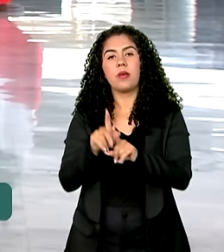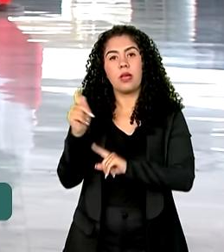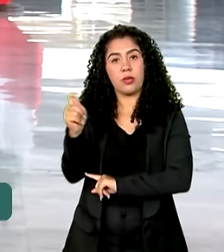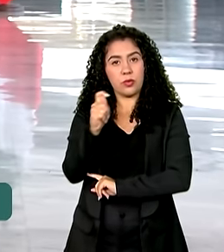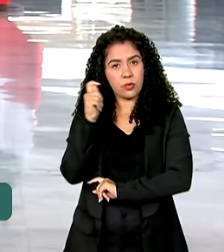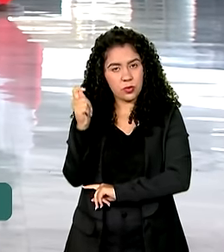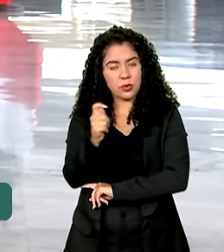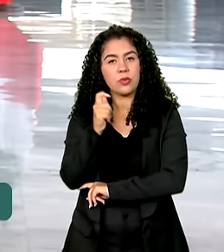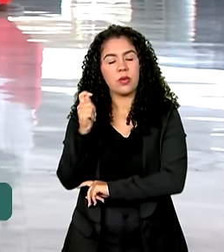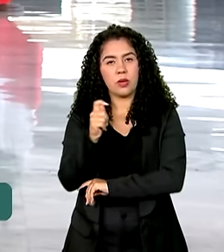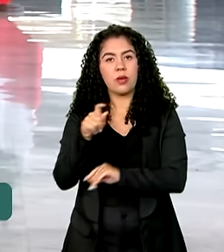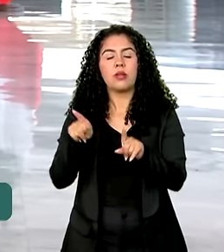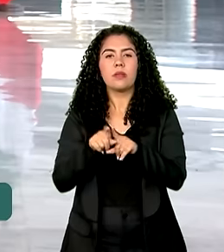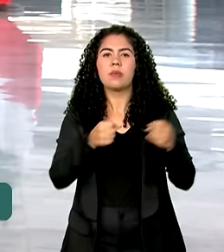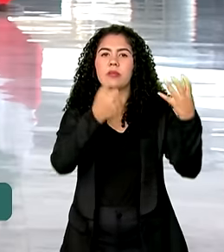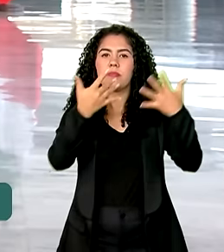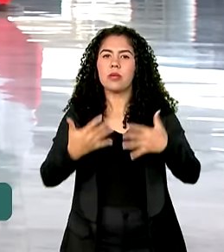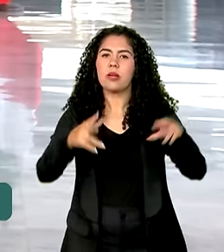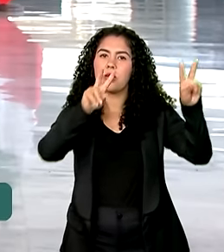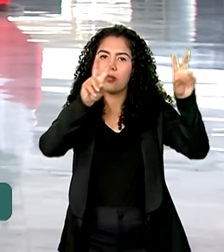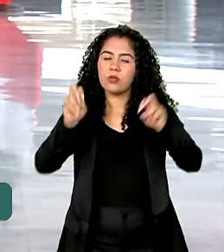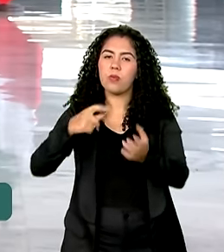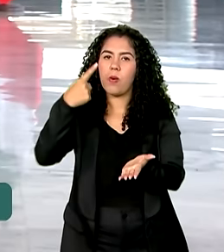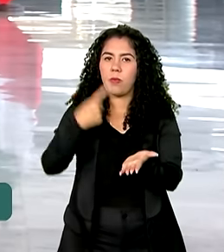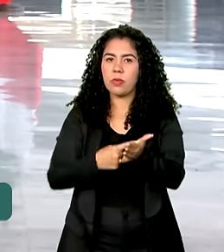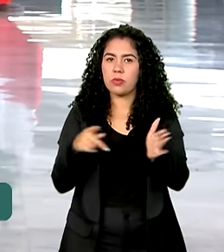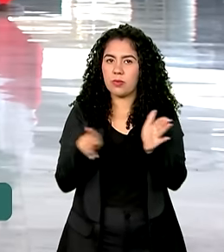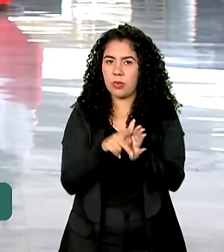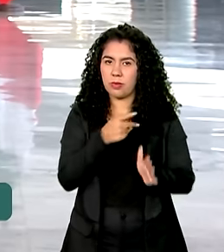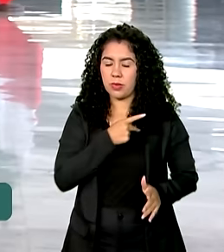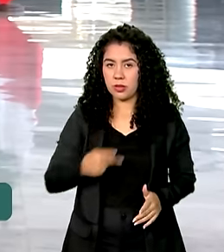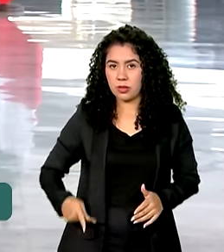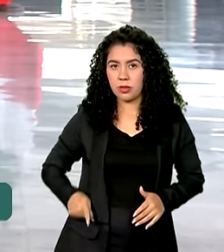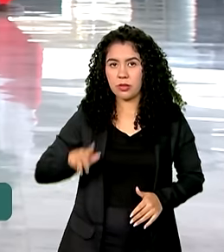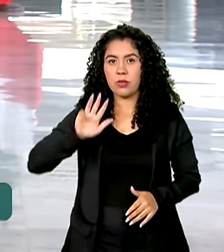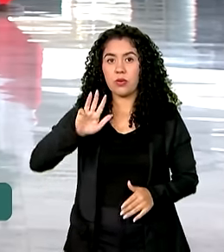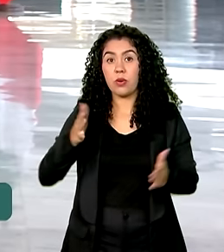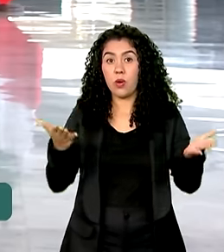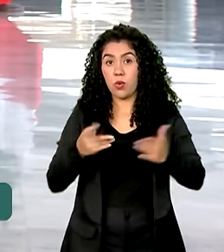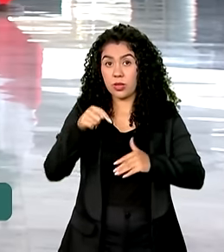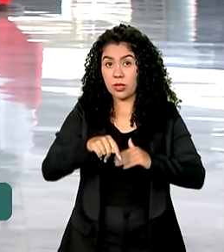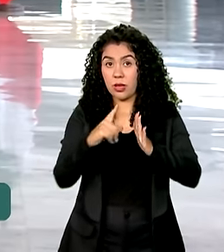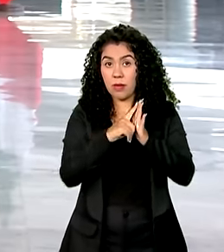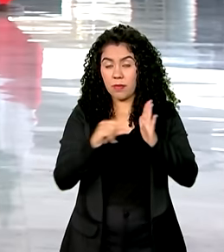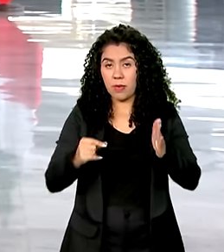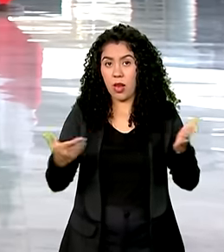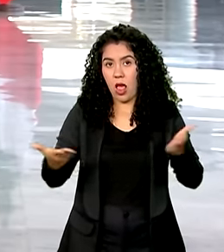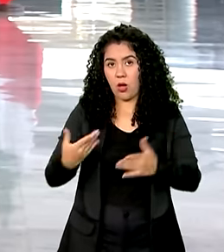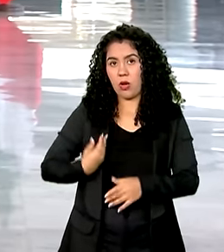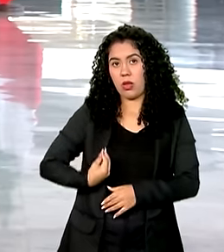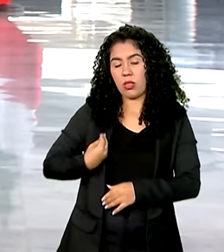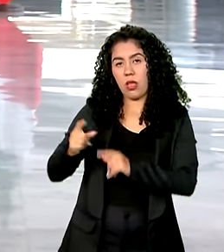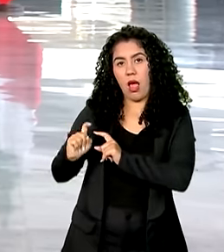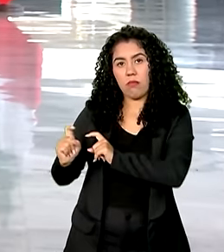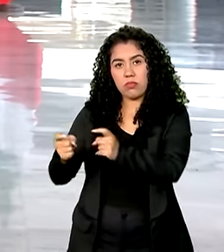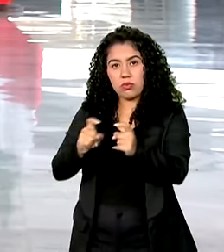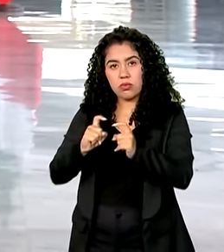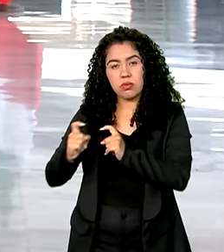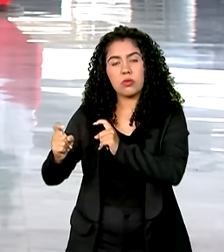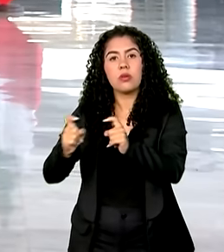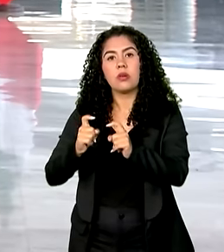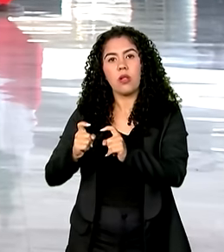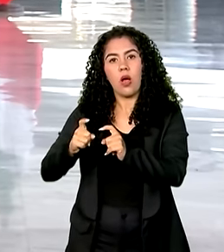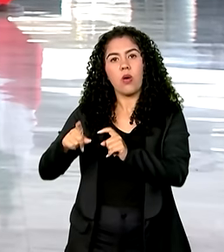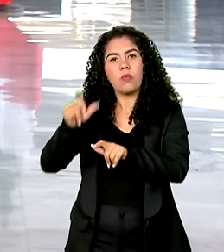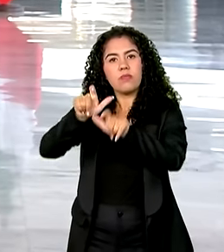Agora, voltando a falar da agenda do presidente Lula, hoje aqui no Planalto, neste momento ele participa de uma reunião com membros do primeiro escalão do